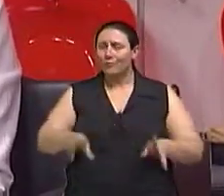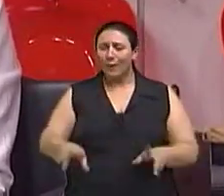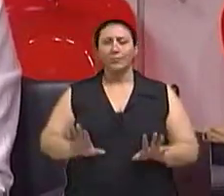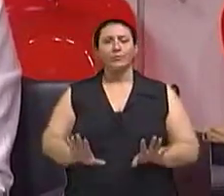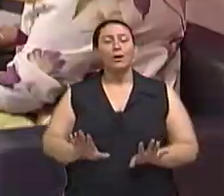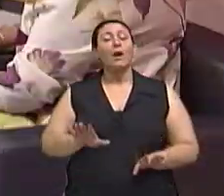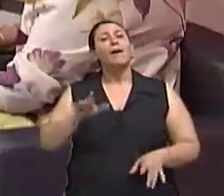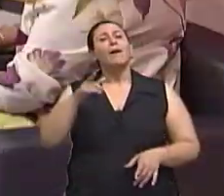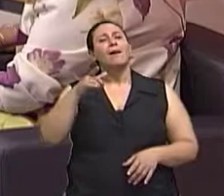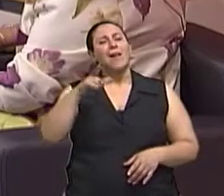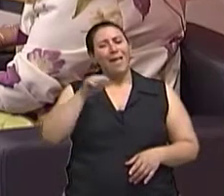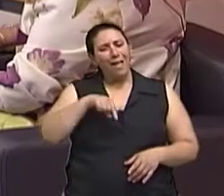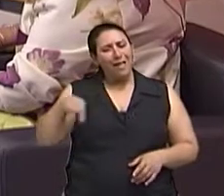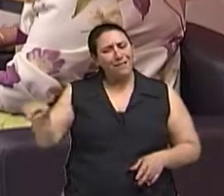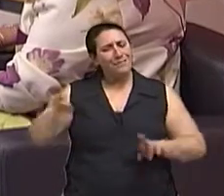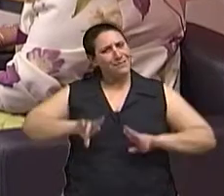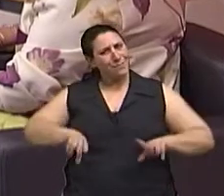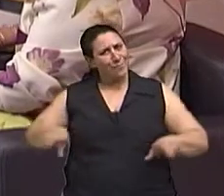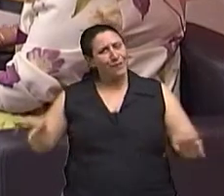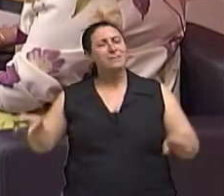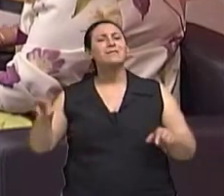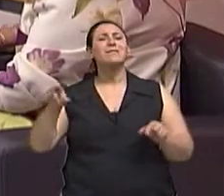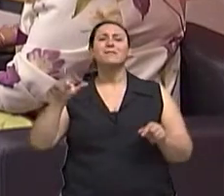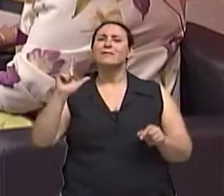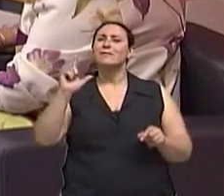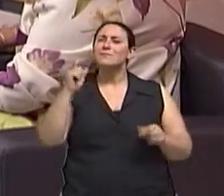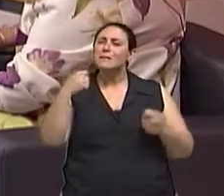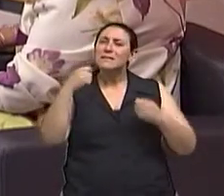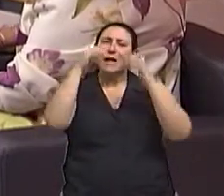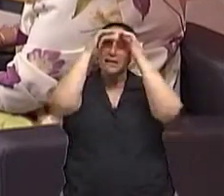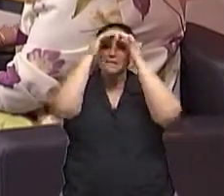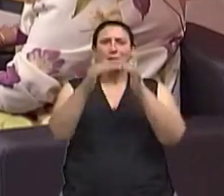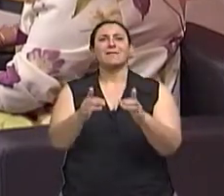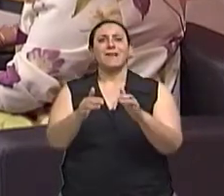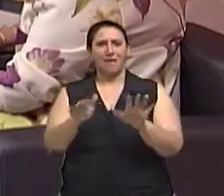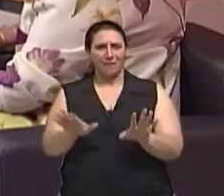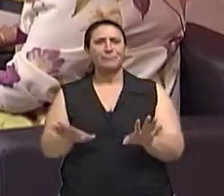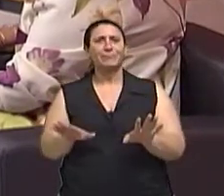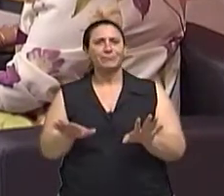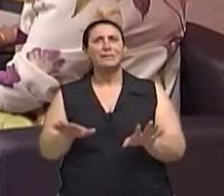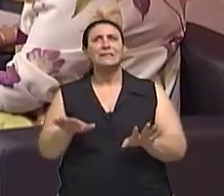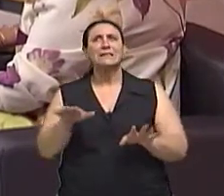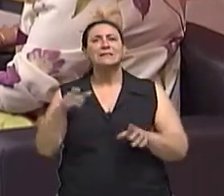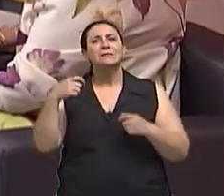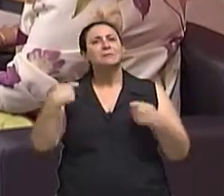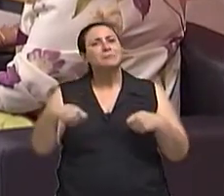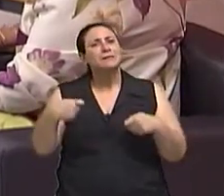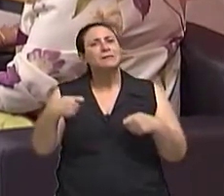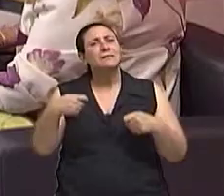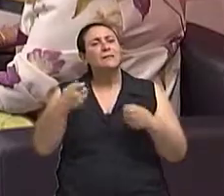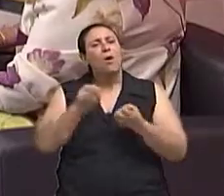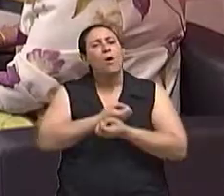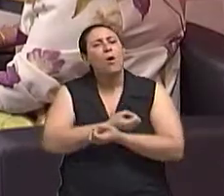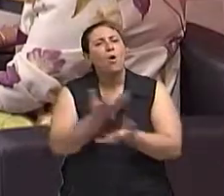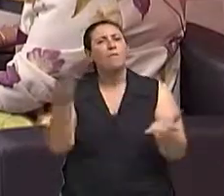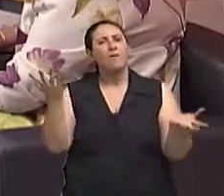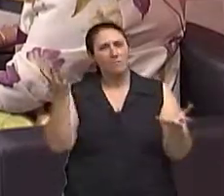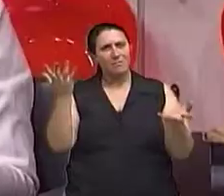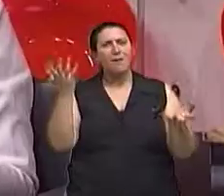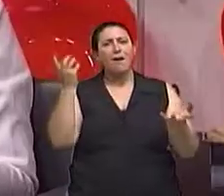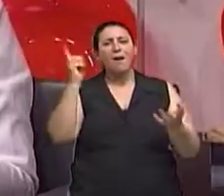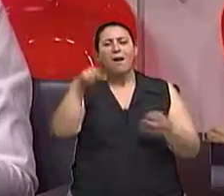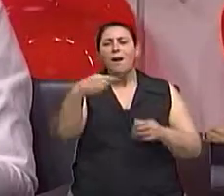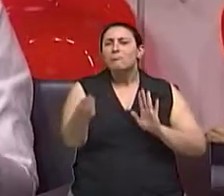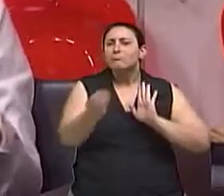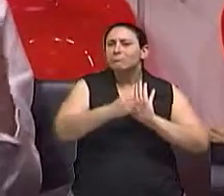E essas diferenças orgânicas é que devem ser respeitadas no oferecimento de um suplemento